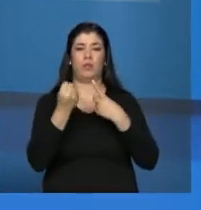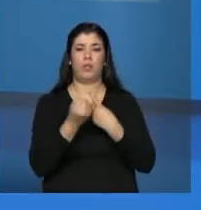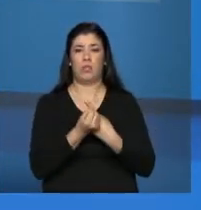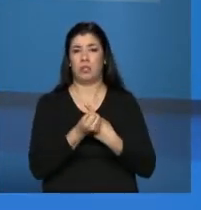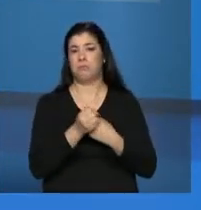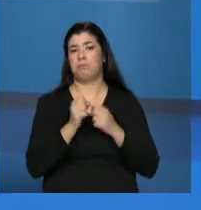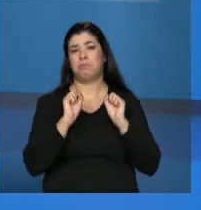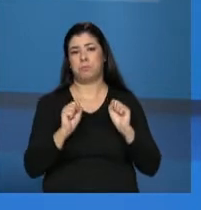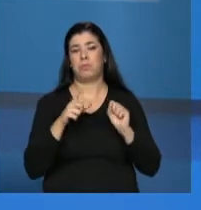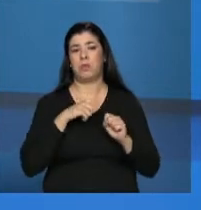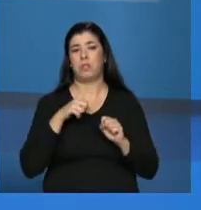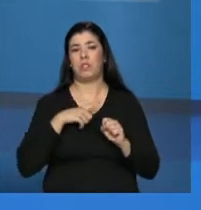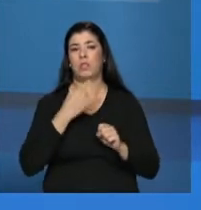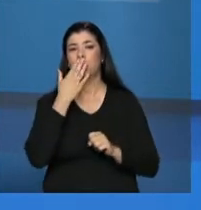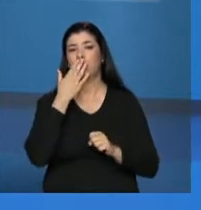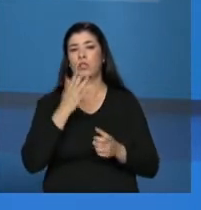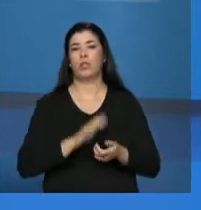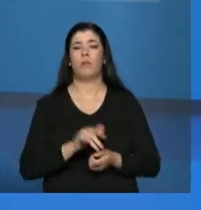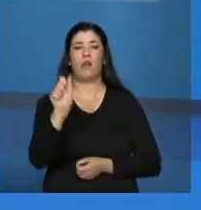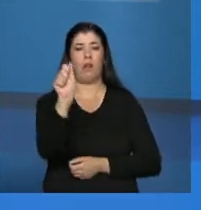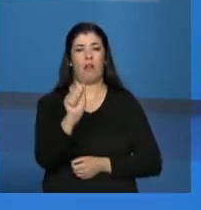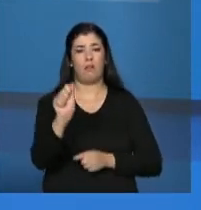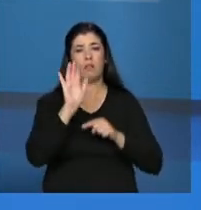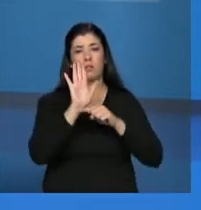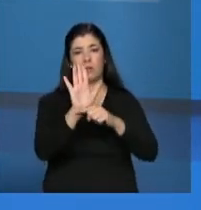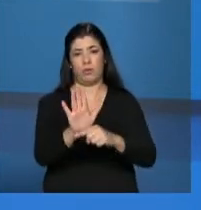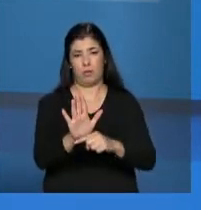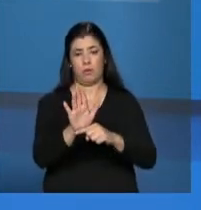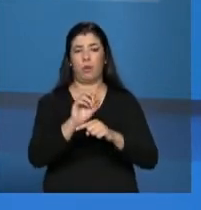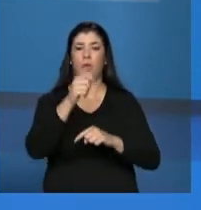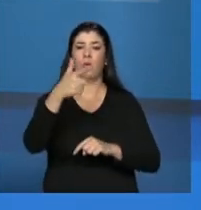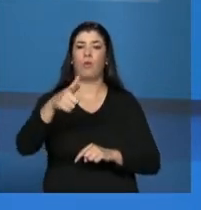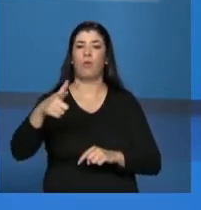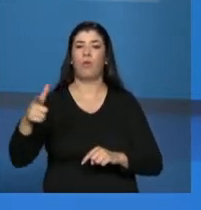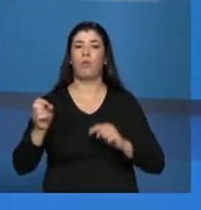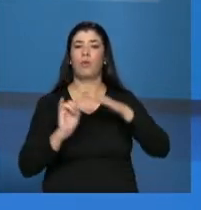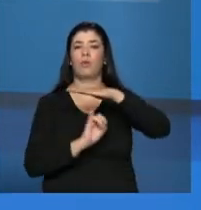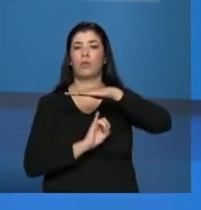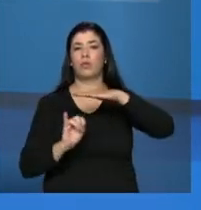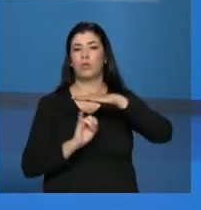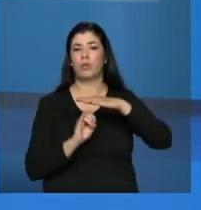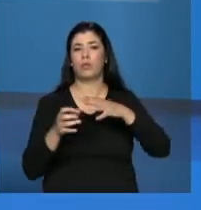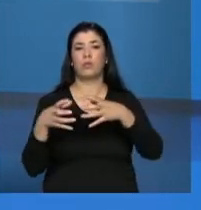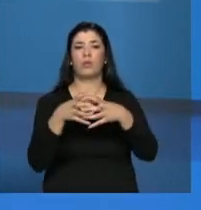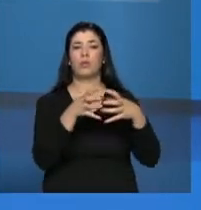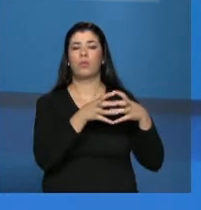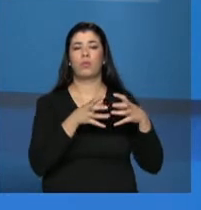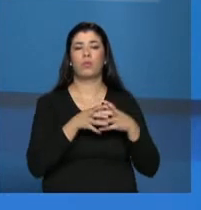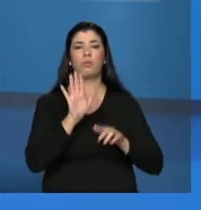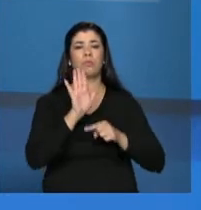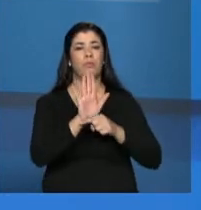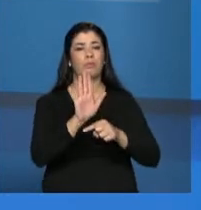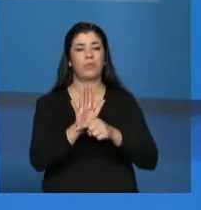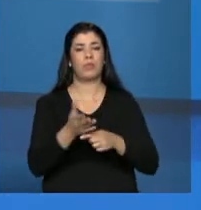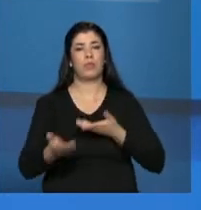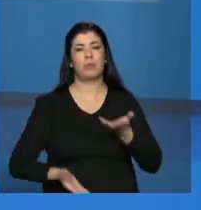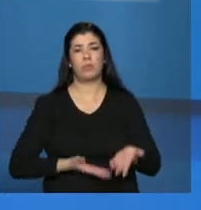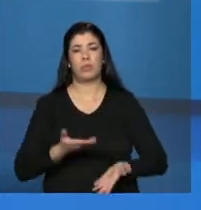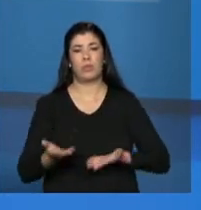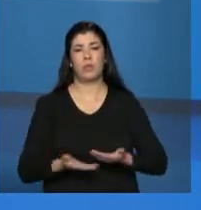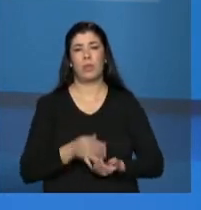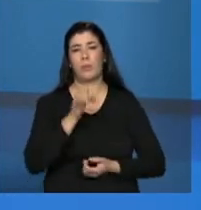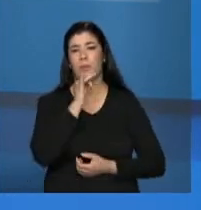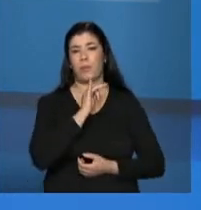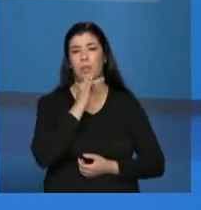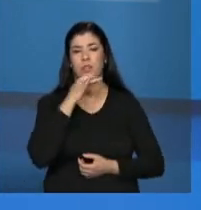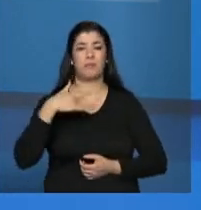entidades de assistência social propriamente ditas ou entidades que prestam assistência social como um dos seus serviços. Então, são entidades de